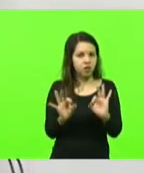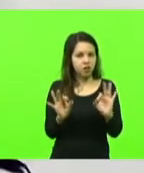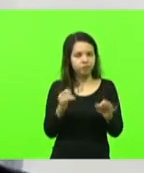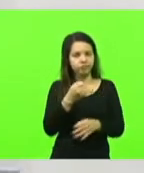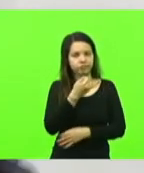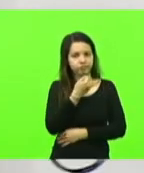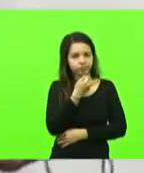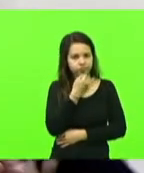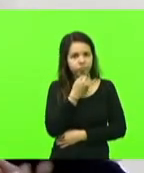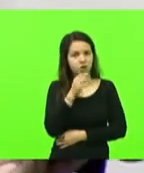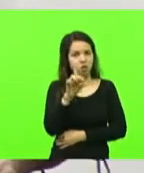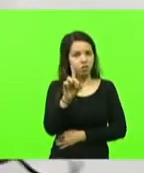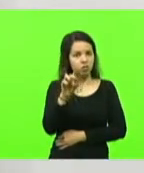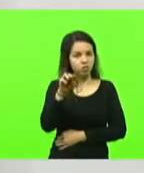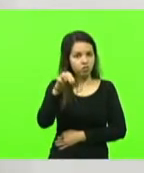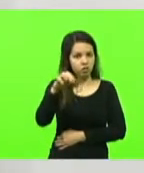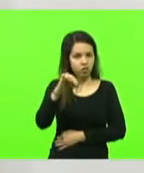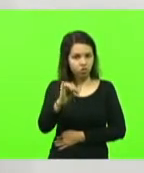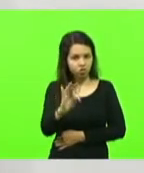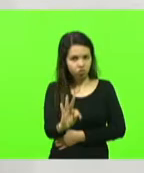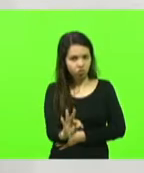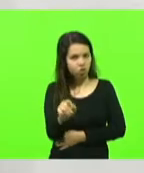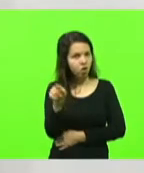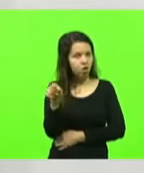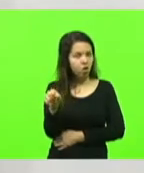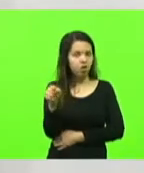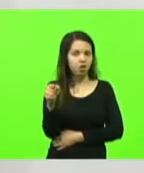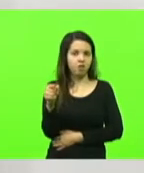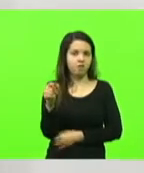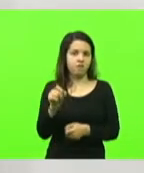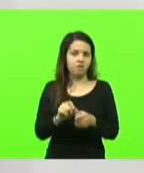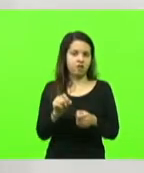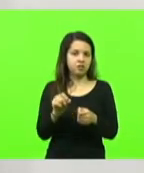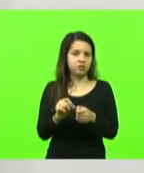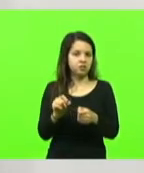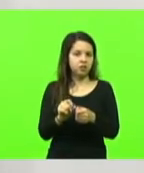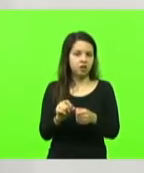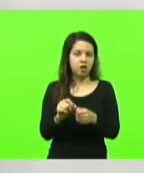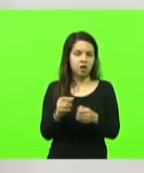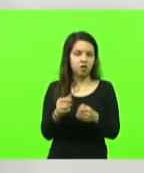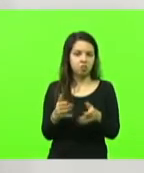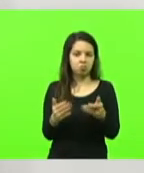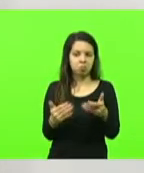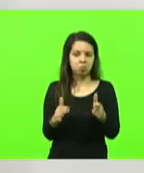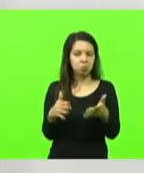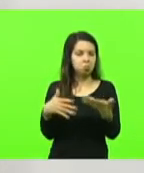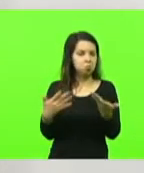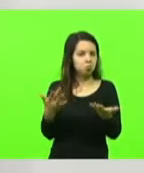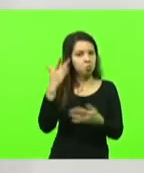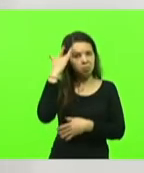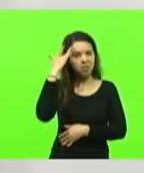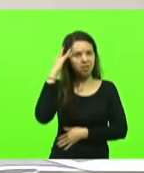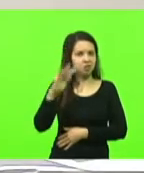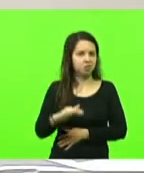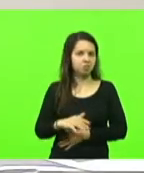o DENIT não entendo o que está acontecendo. Obrigado, senhor presidente.